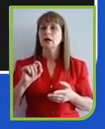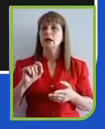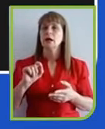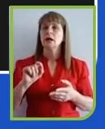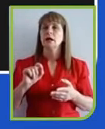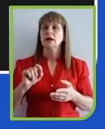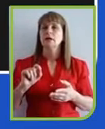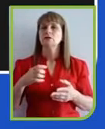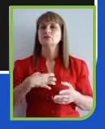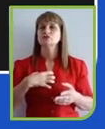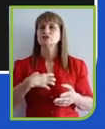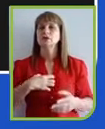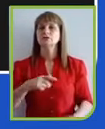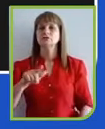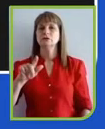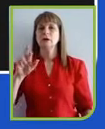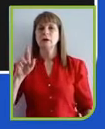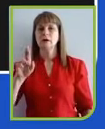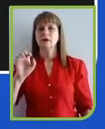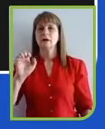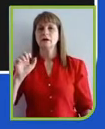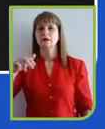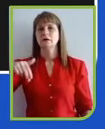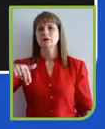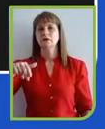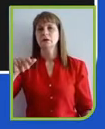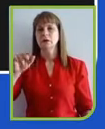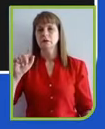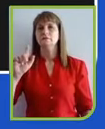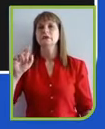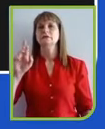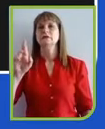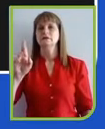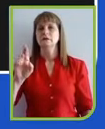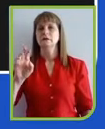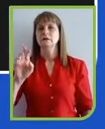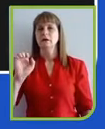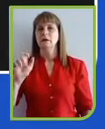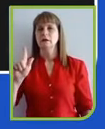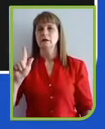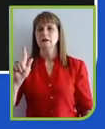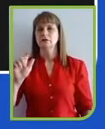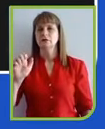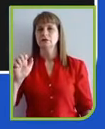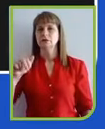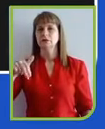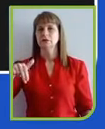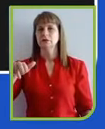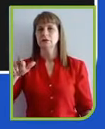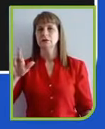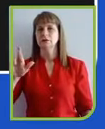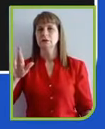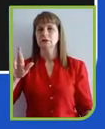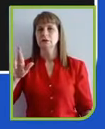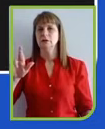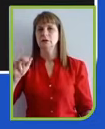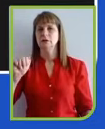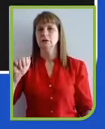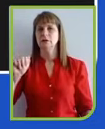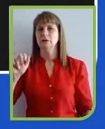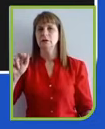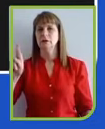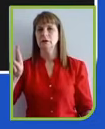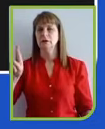tanto do ponto de vista social, e a gente tem malhas e teias sociais degeneradas no Brasil por